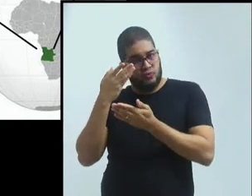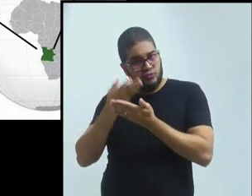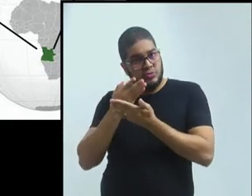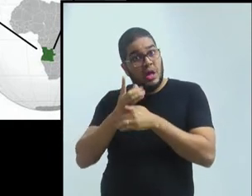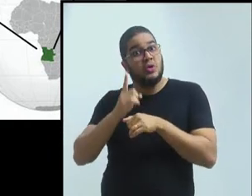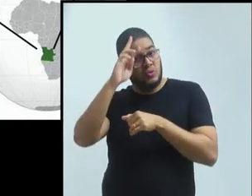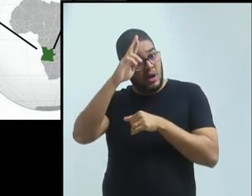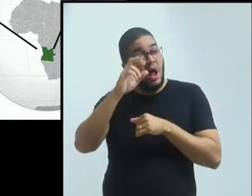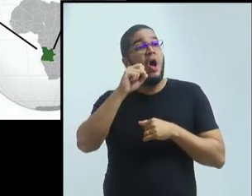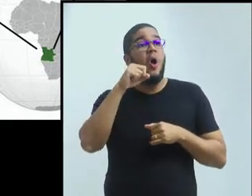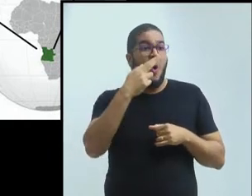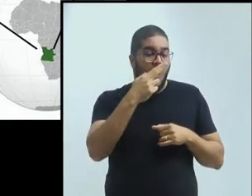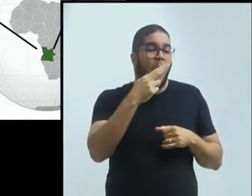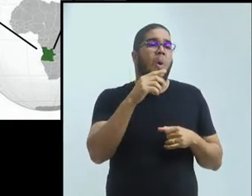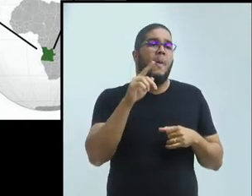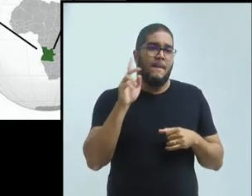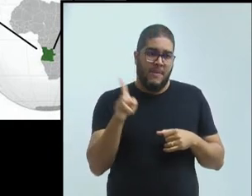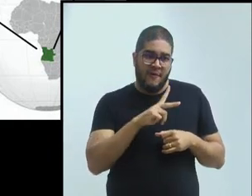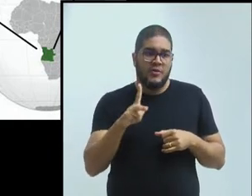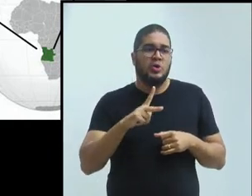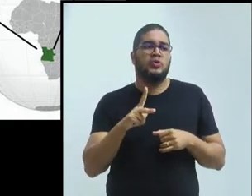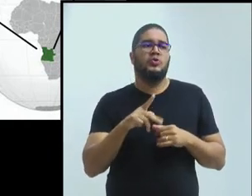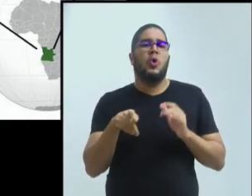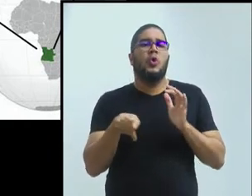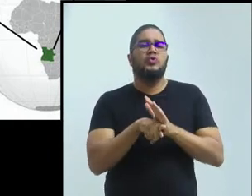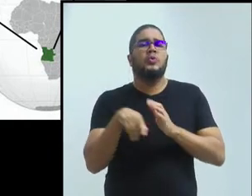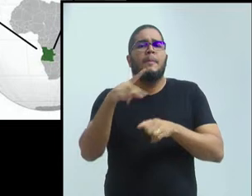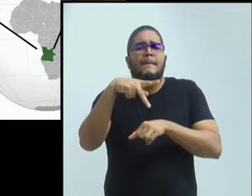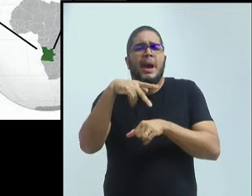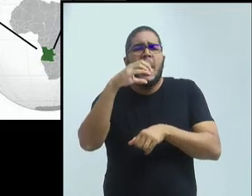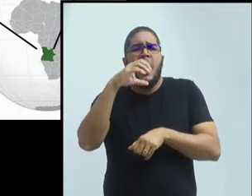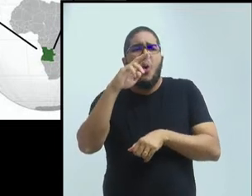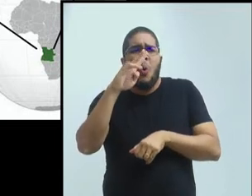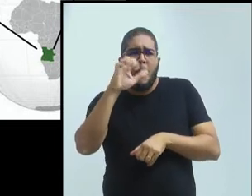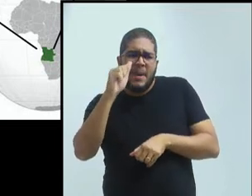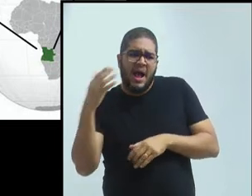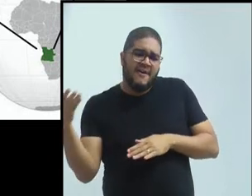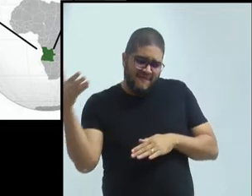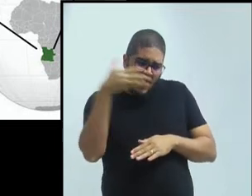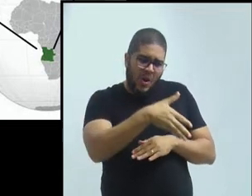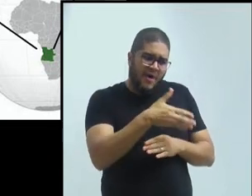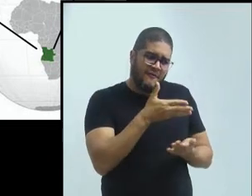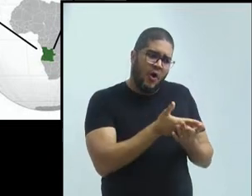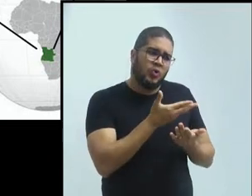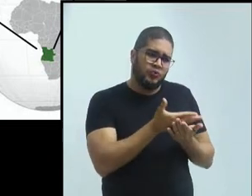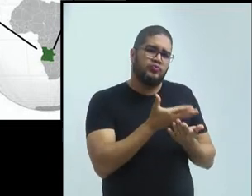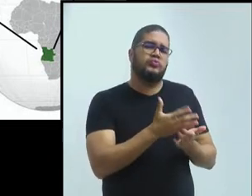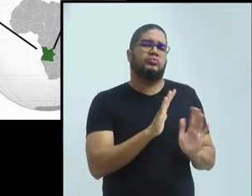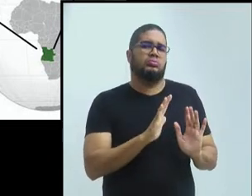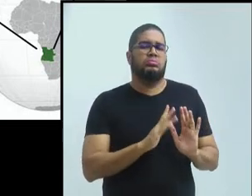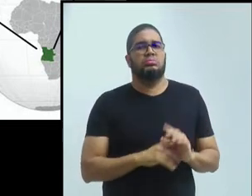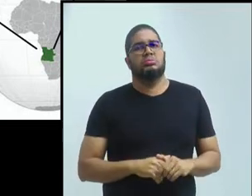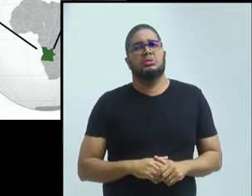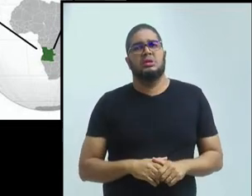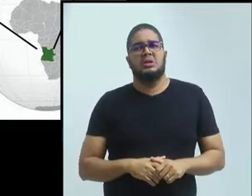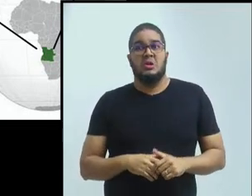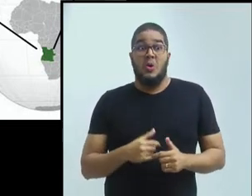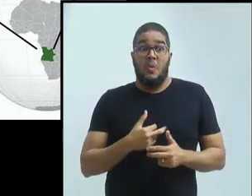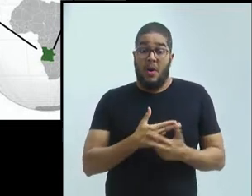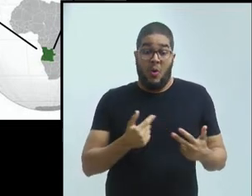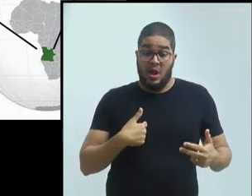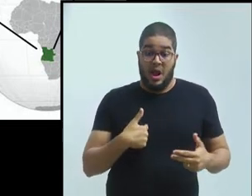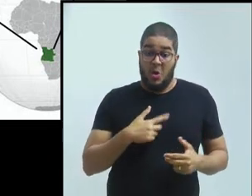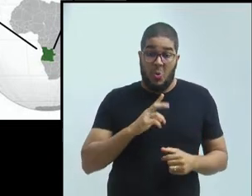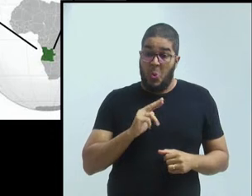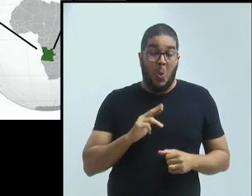Eles permanecem lá por um ano, dois anos. E uma coisa interessante que eu menciono e que eu não esperava encontrar é que